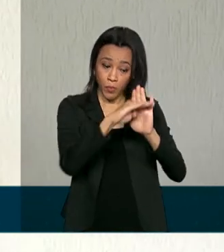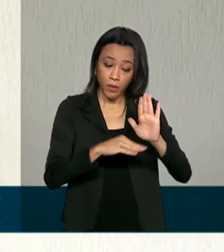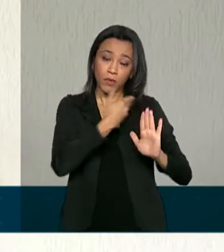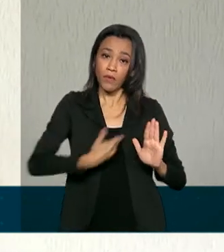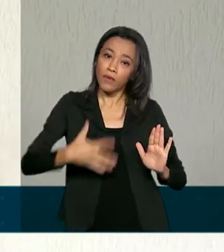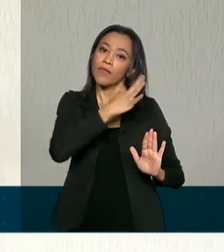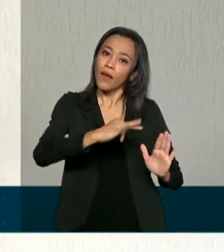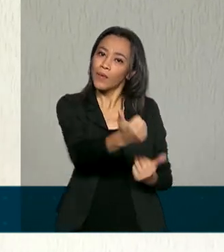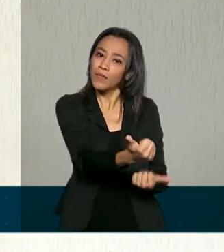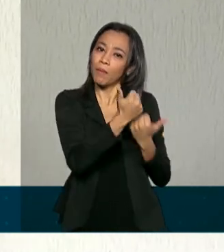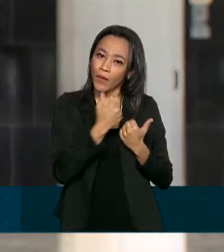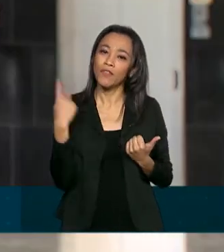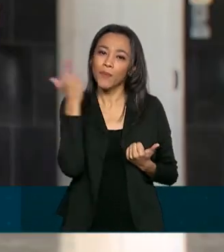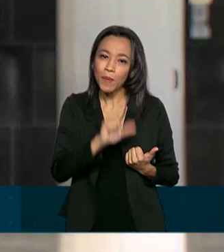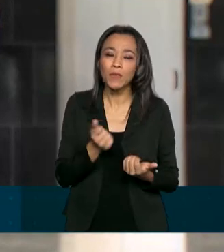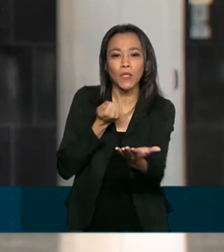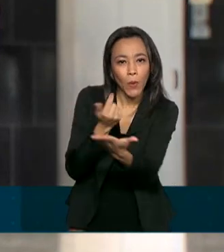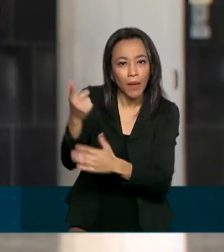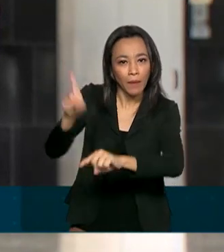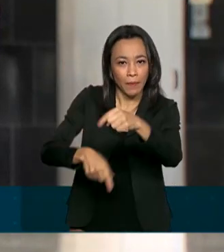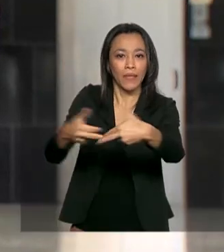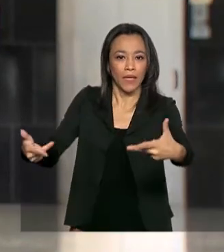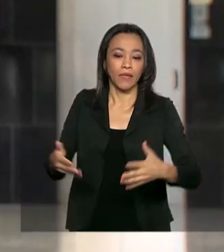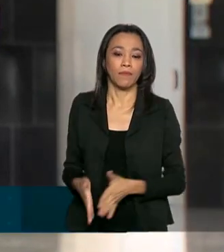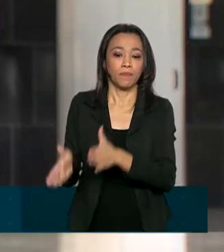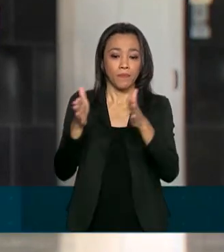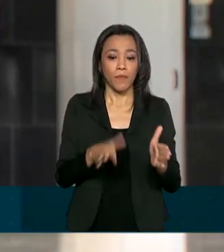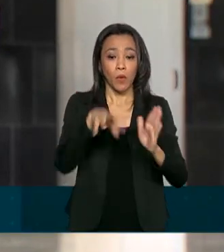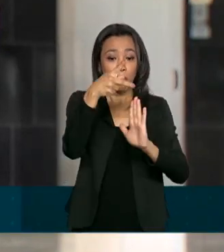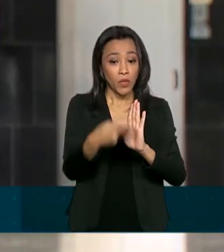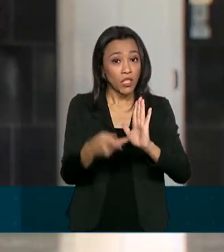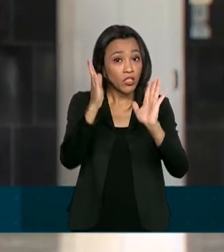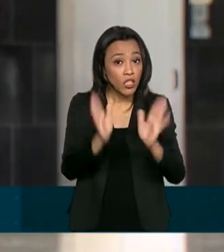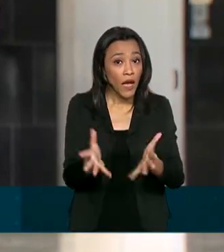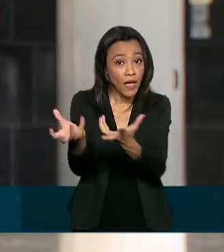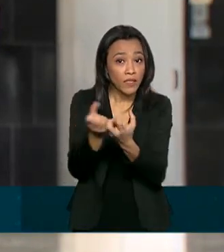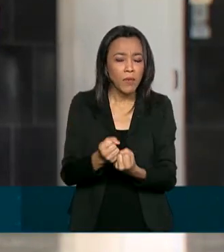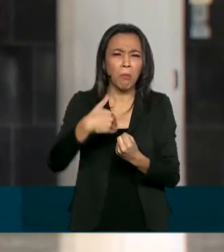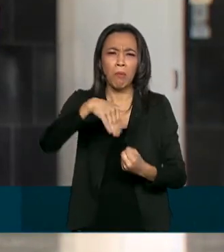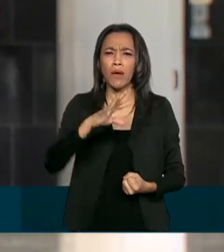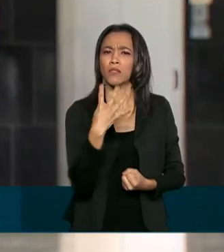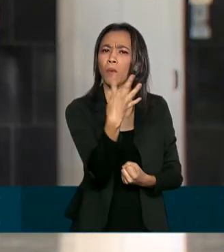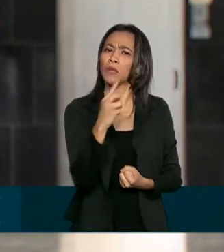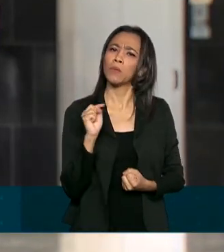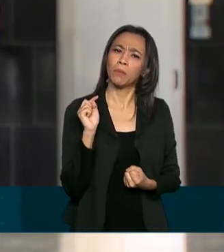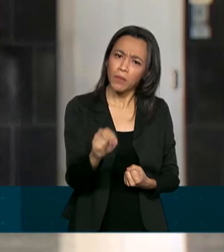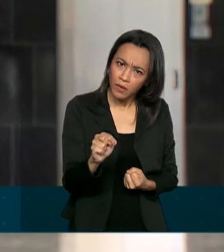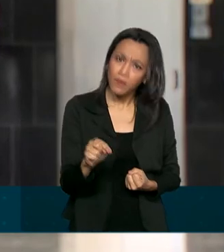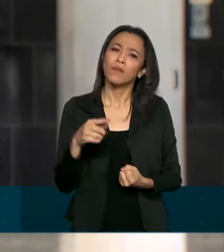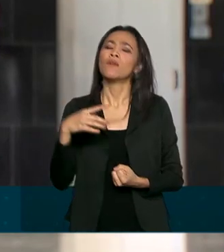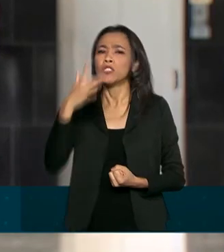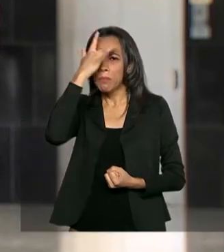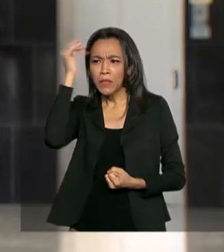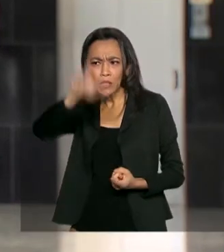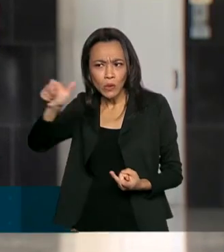produtos que estamos com maior necessidade. O projeto já recebeu quase 4 mil contribuições de pessoas físicas e jurídicas